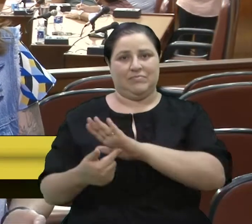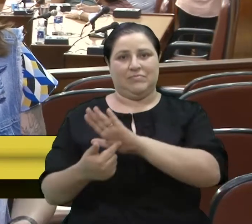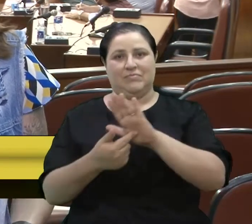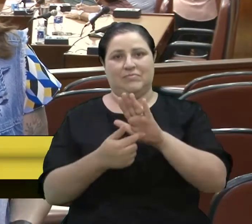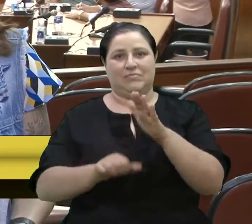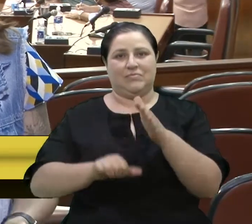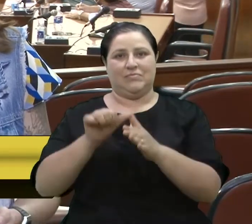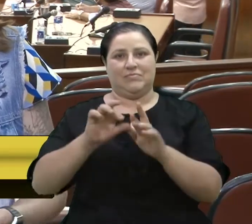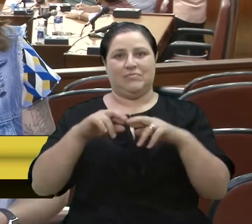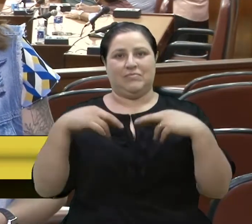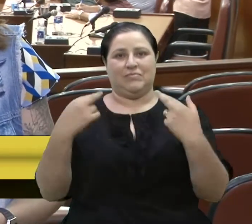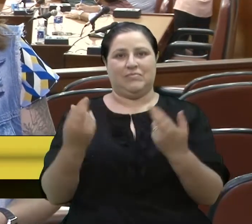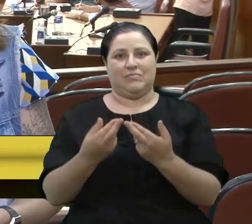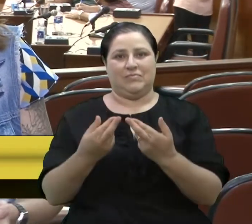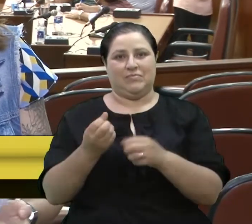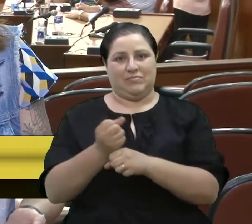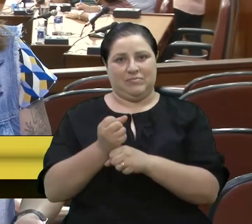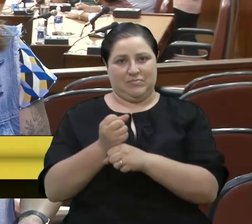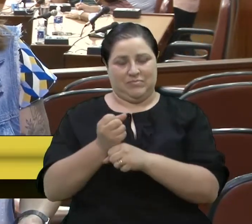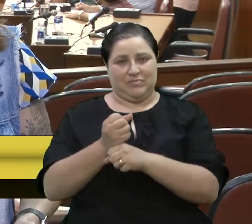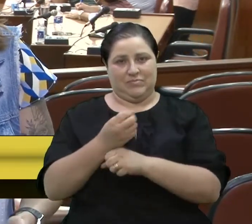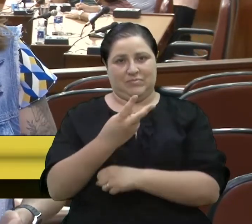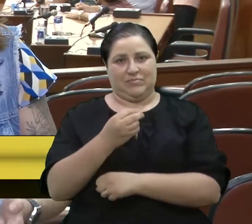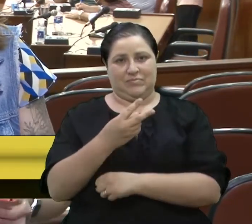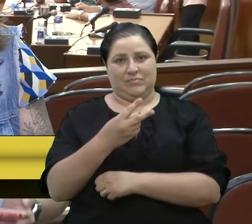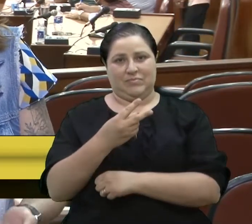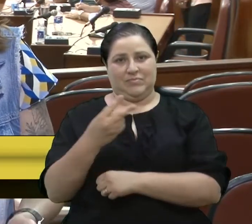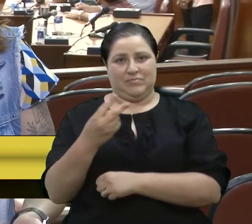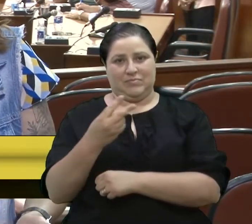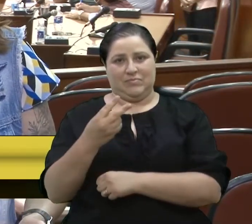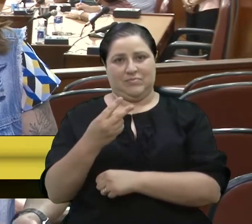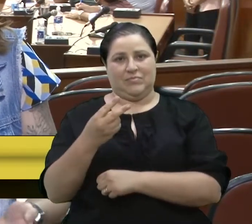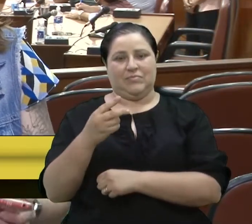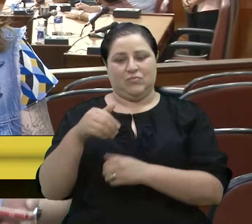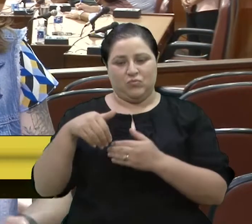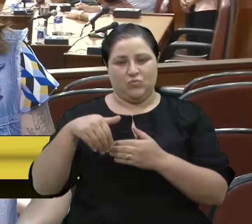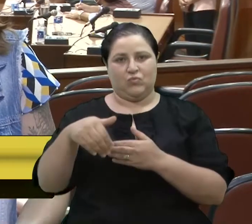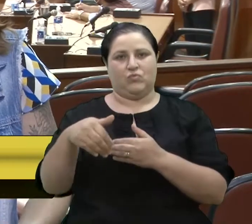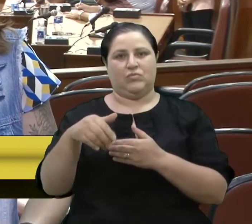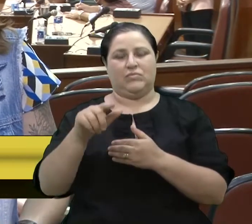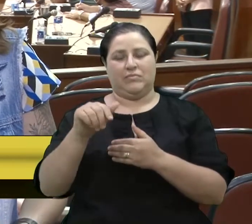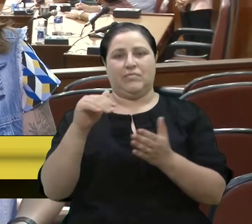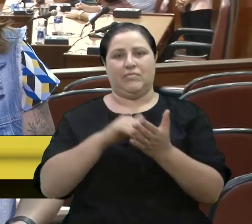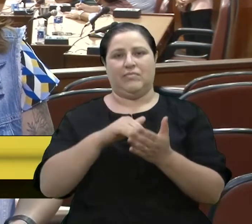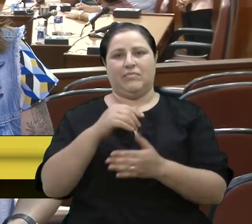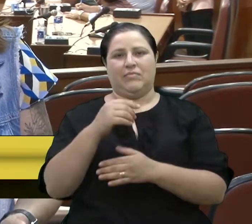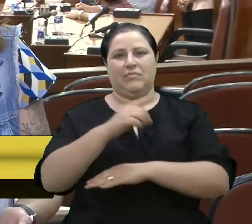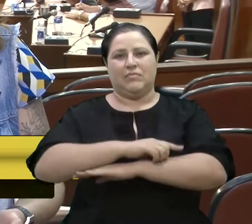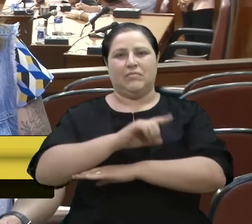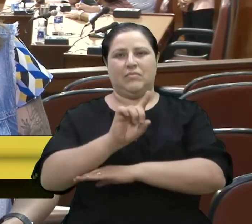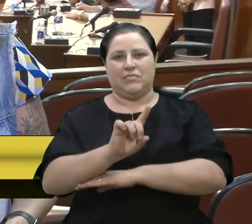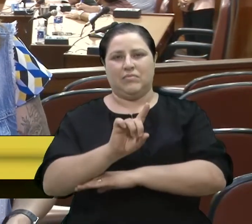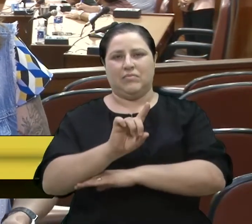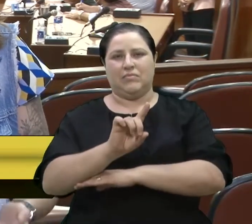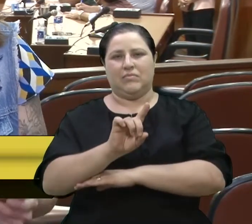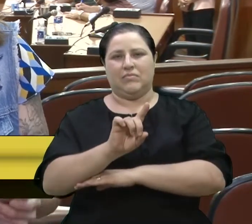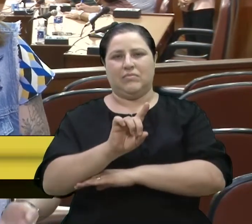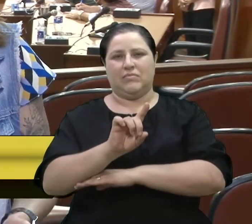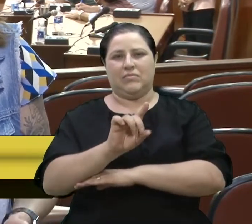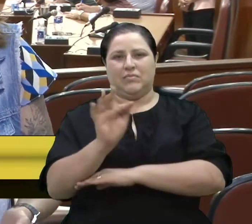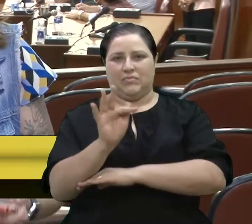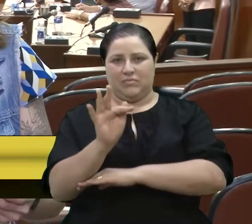sessão do ano. Ainda são sessões representativas até o dia 1º de fevereiro, quando são retomadas as sessões ordinárias.